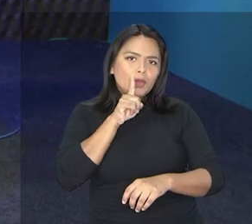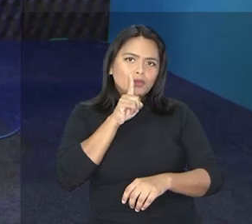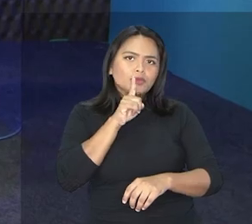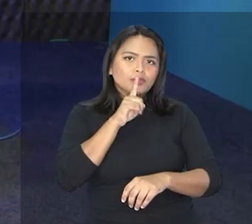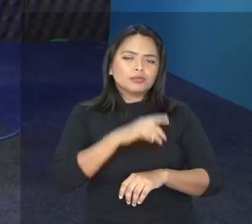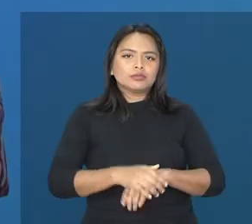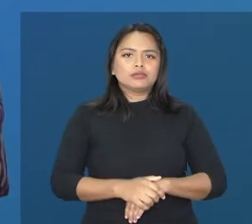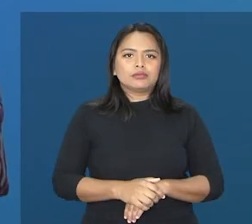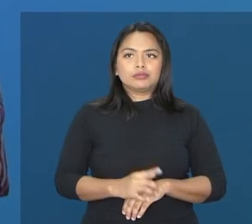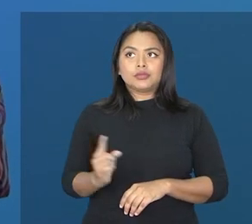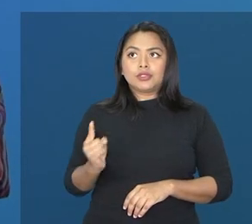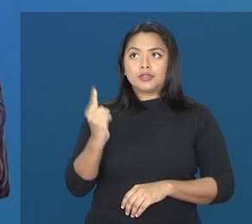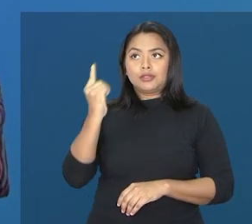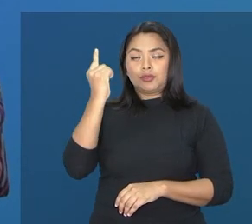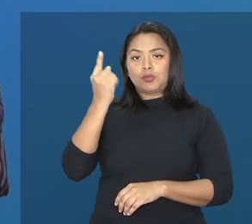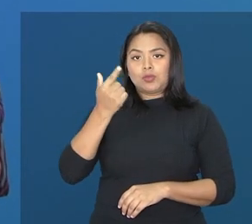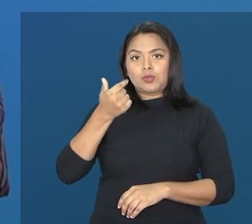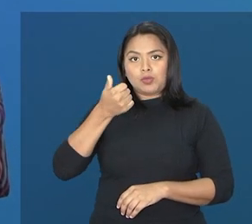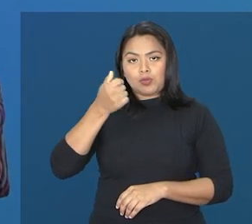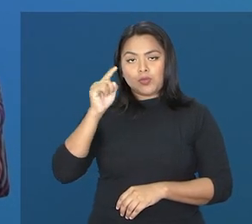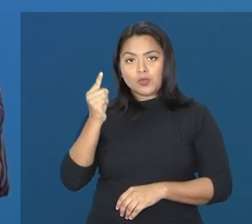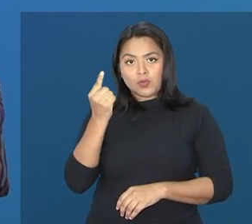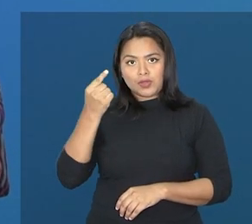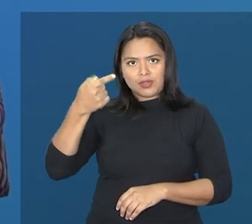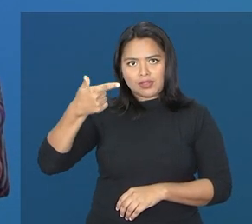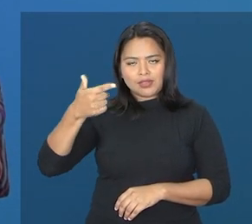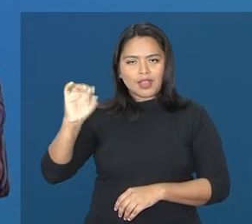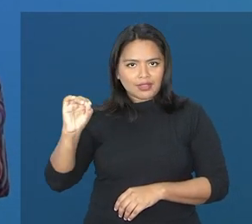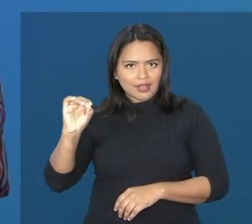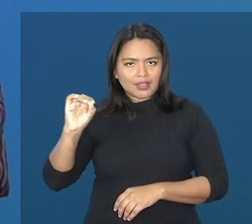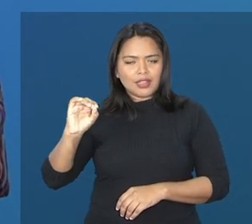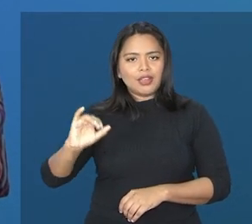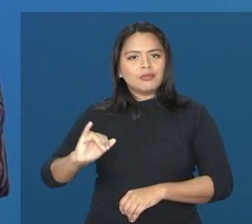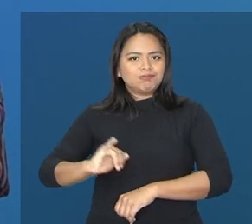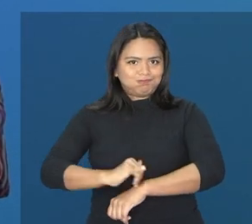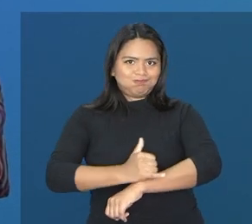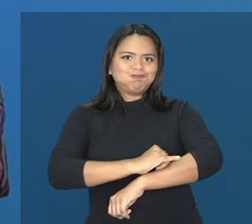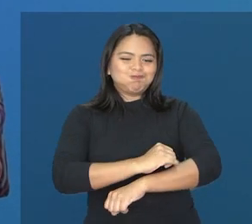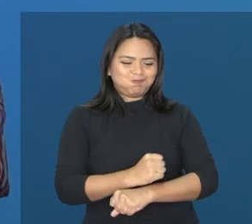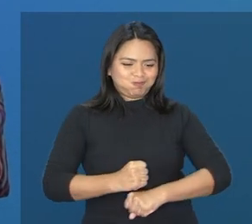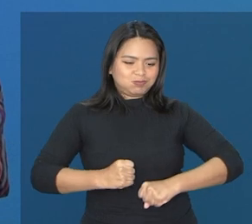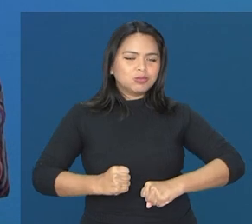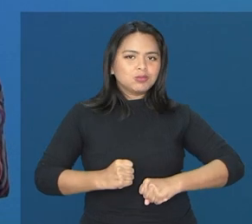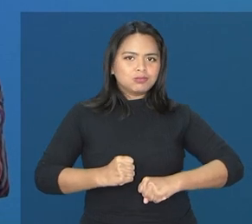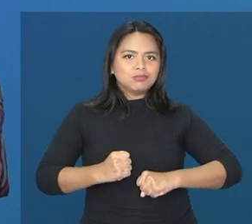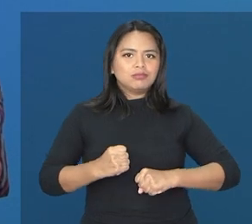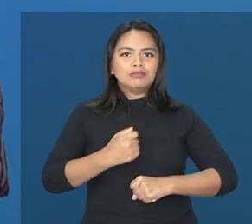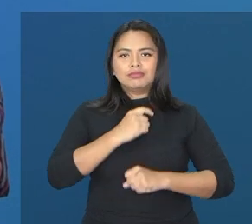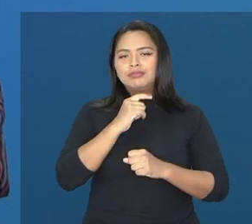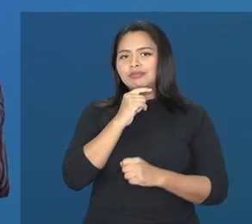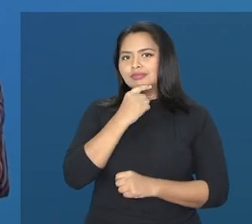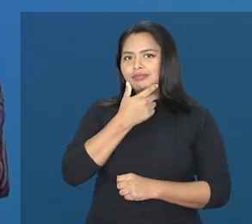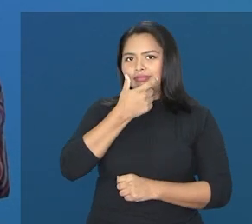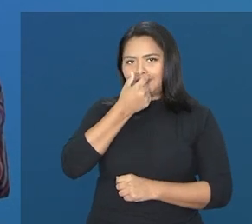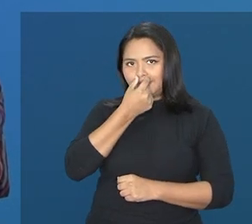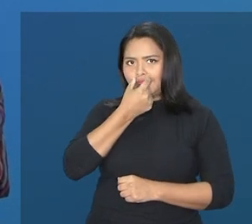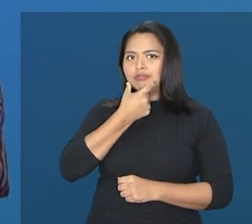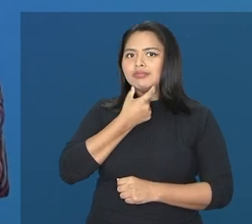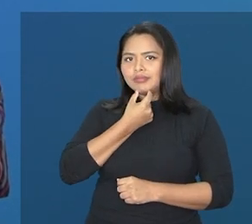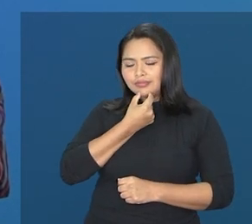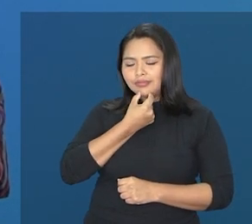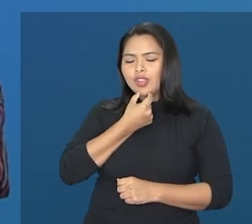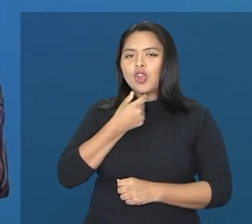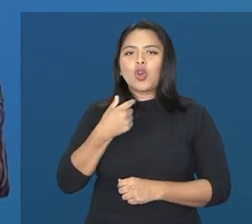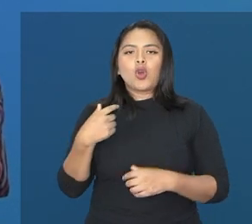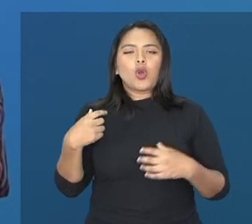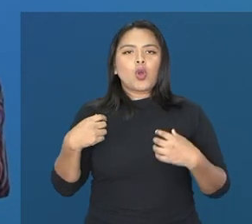tenho 1,70m de altura, sou gordinho, sou obeso, uso cavanhaque, estou vestido com